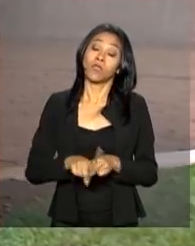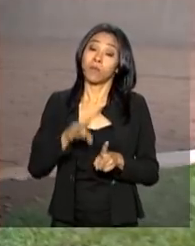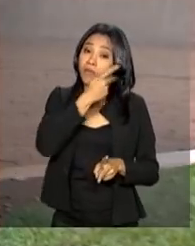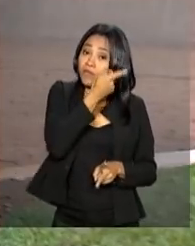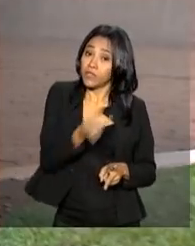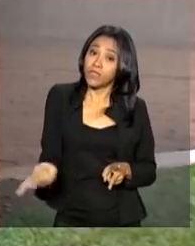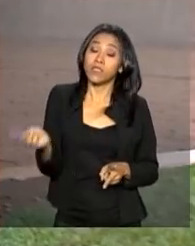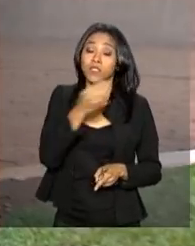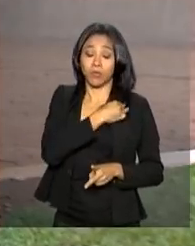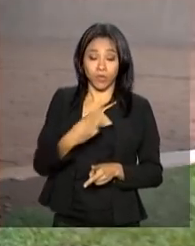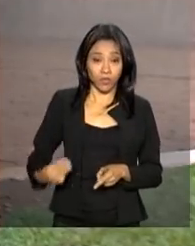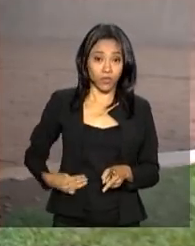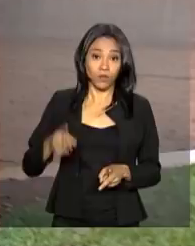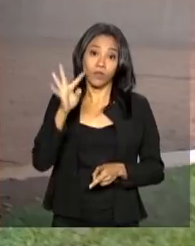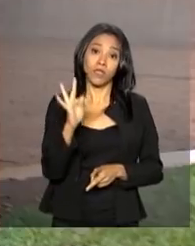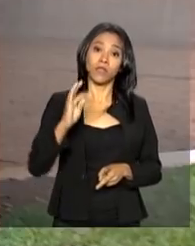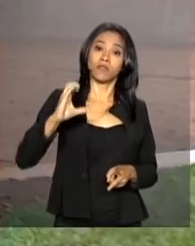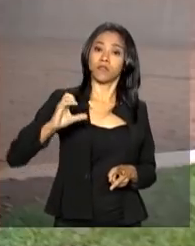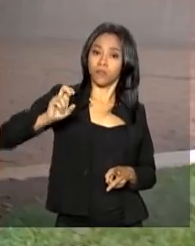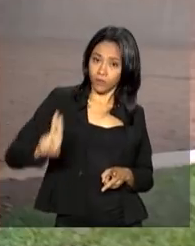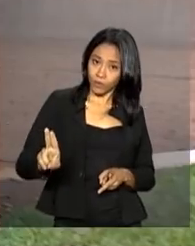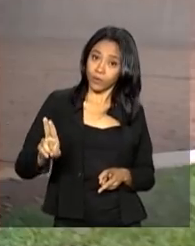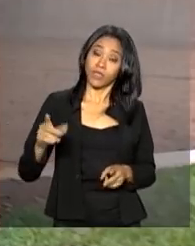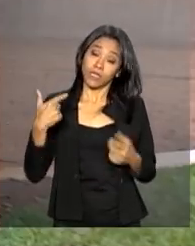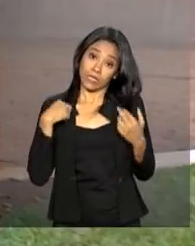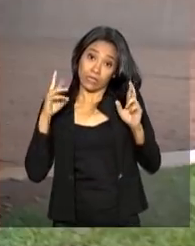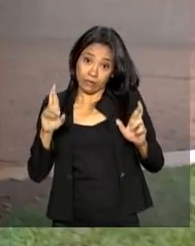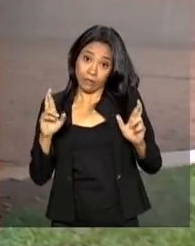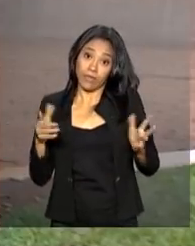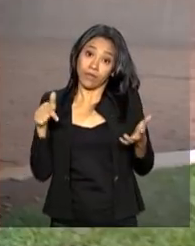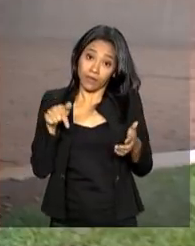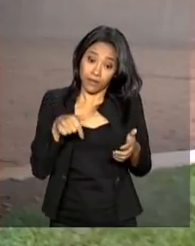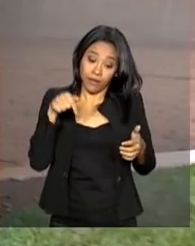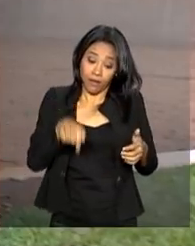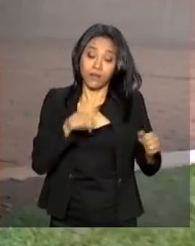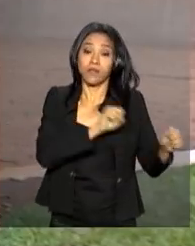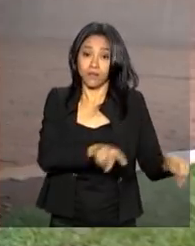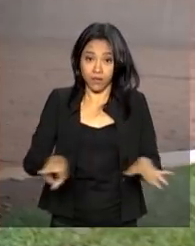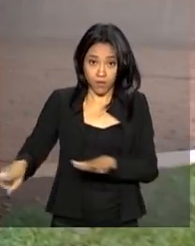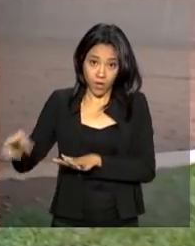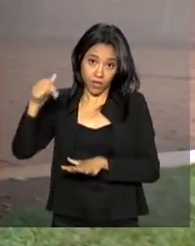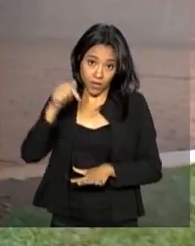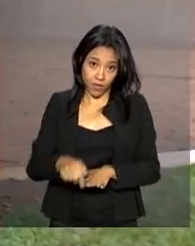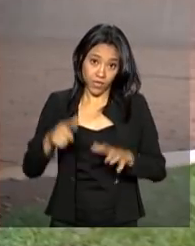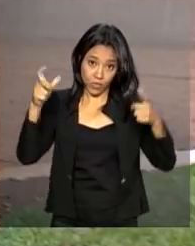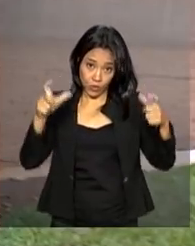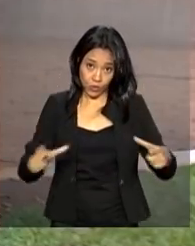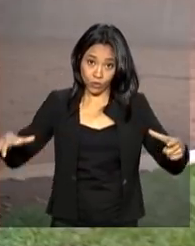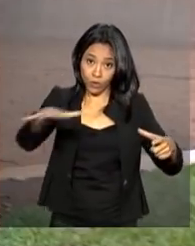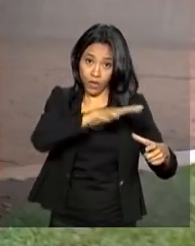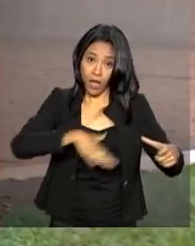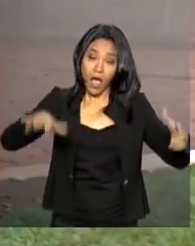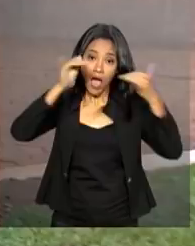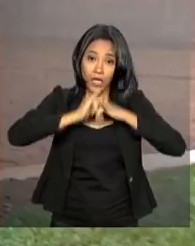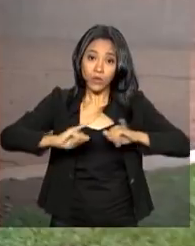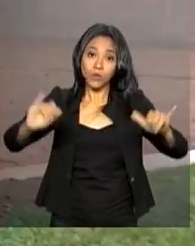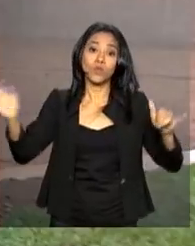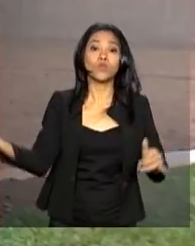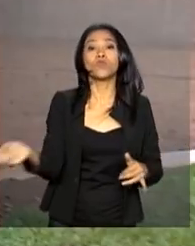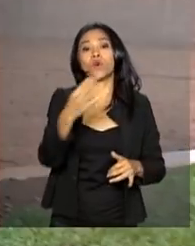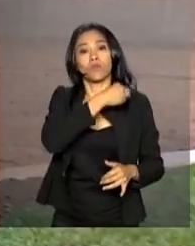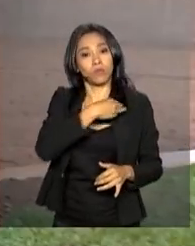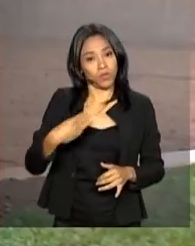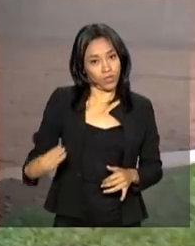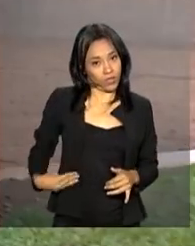TCU, o Tribunal de Contas da União. E a expectativa aqui, durante esta semana, aqui no CCBB, é sobre o anúncio de novos ministros para